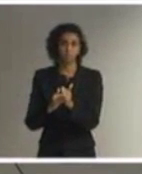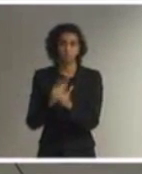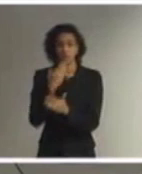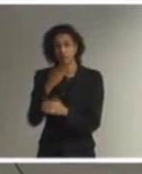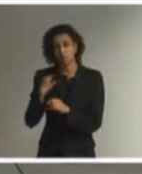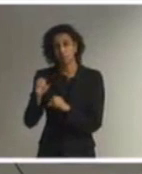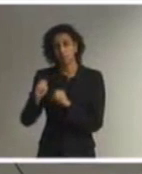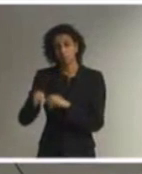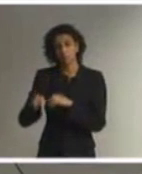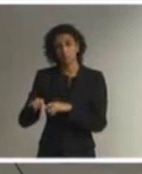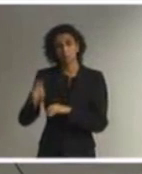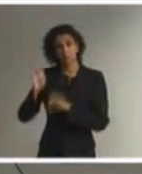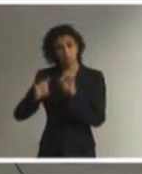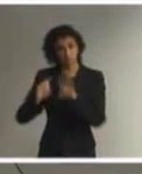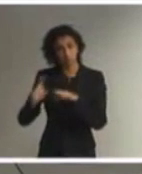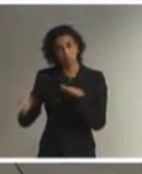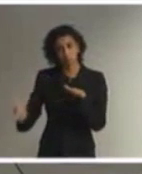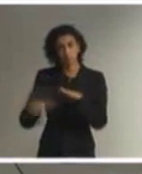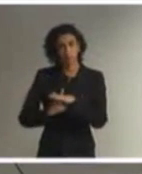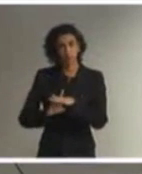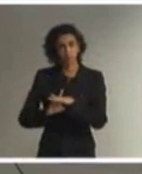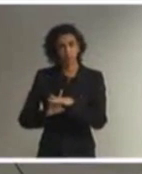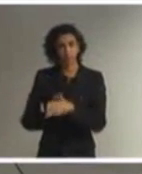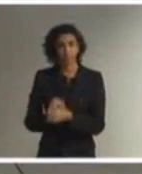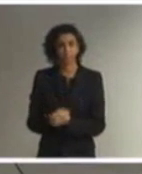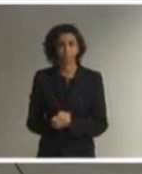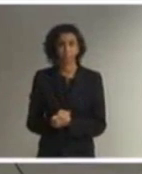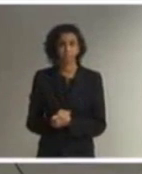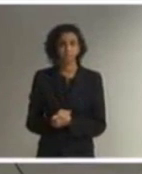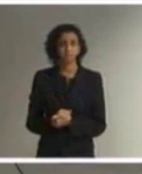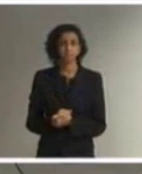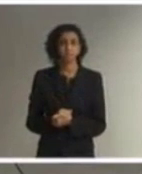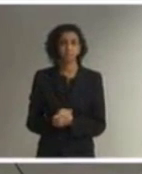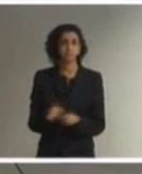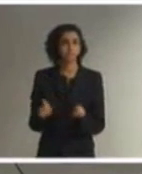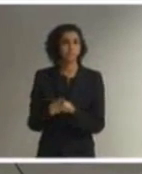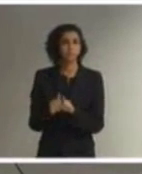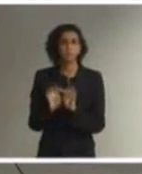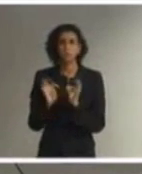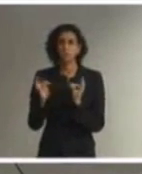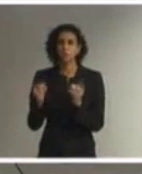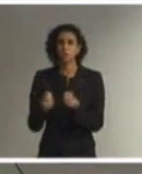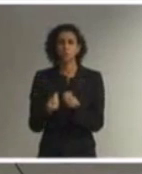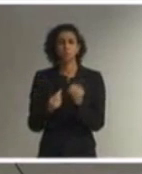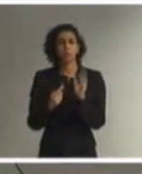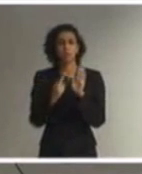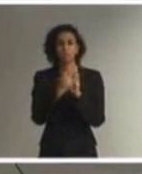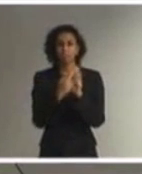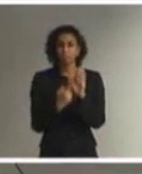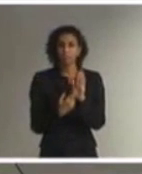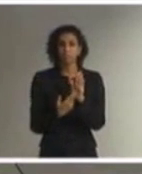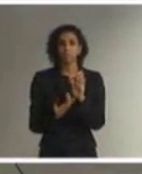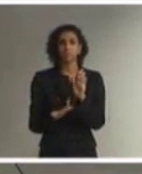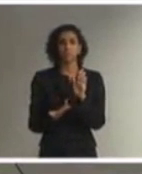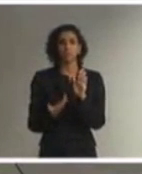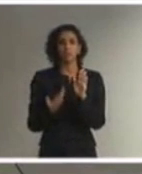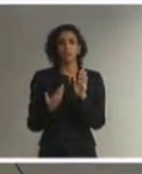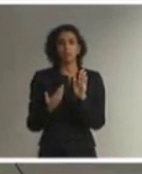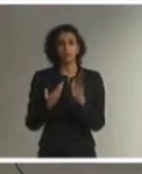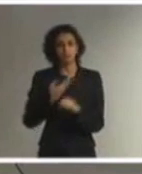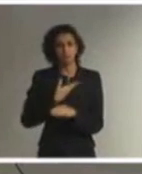especial na perspectiva da educação inclusiva e toda essa normativa que foi muito bem delineada pelas colegas